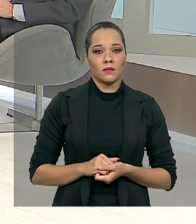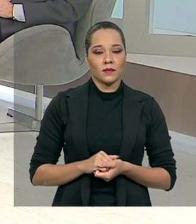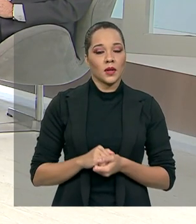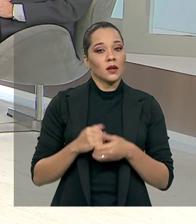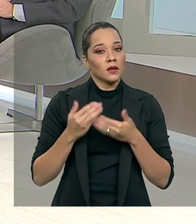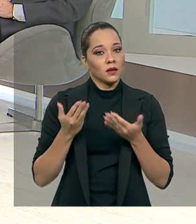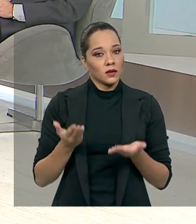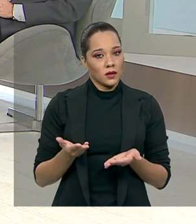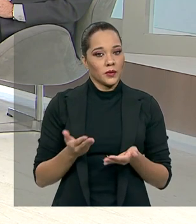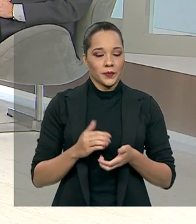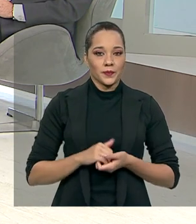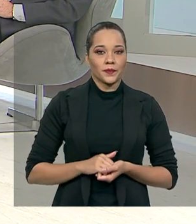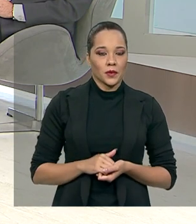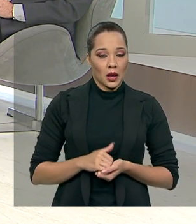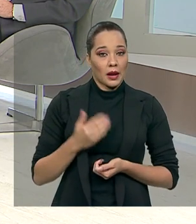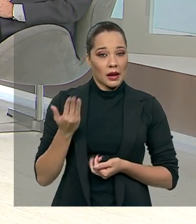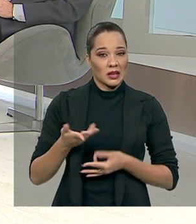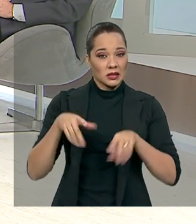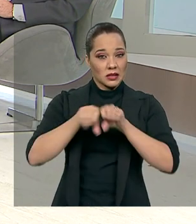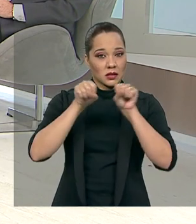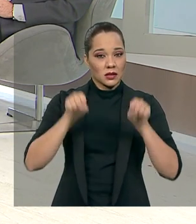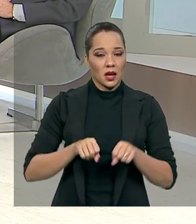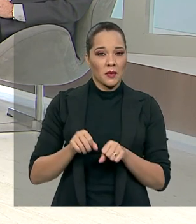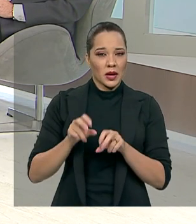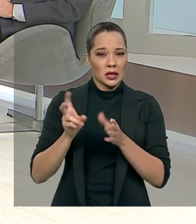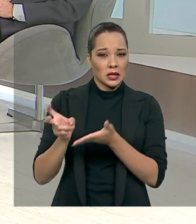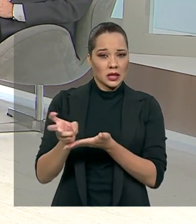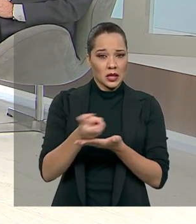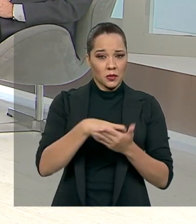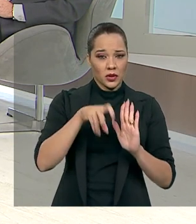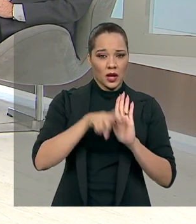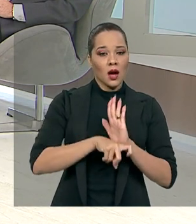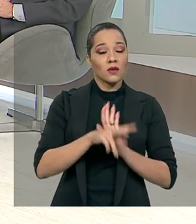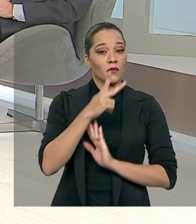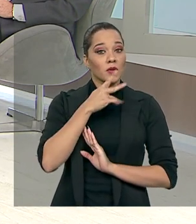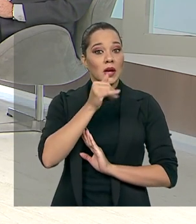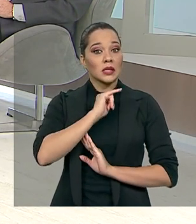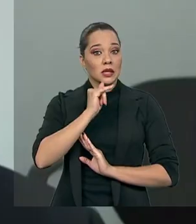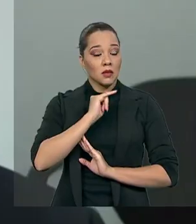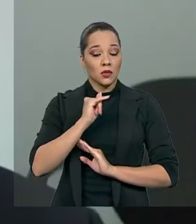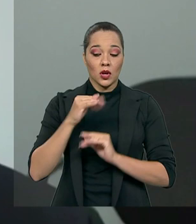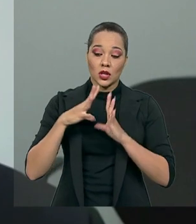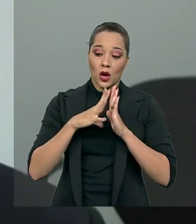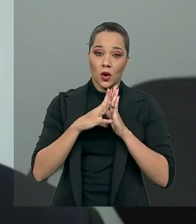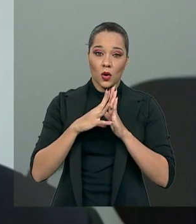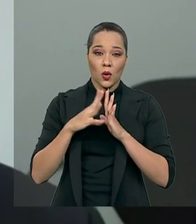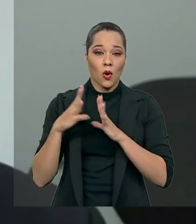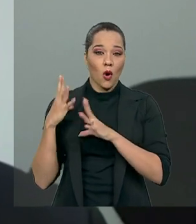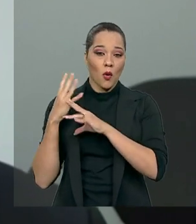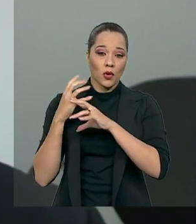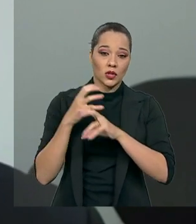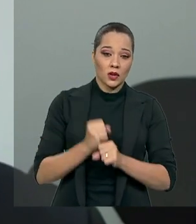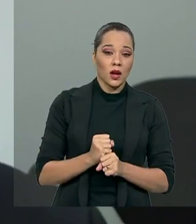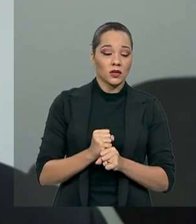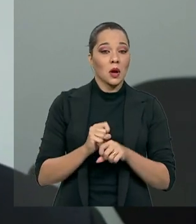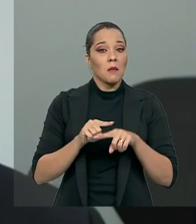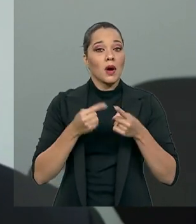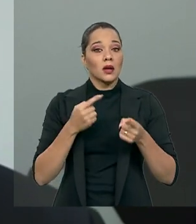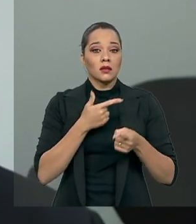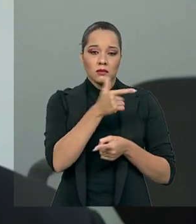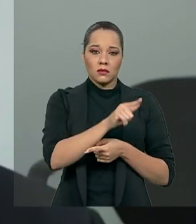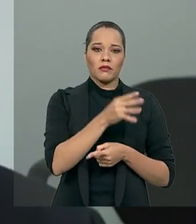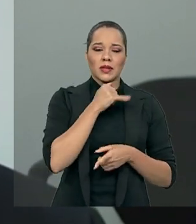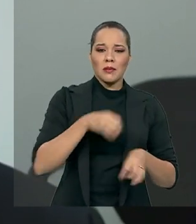Portanto, esse sistema tributário, e eu estou dando um exemplo da cumulatividade, mas eu posso citar outros, os custos